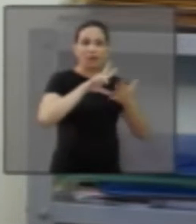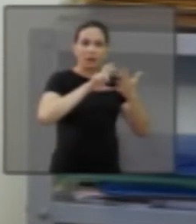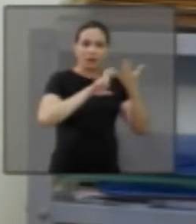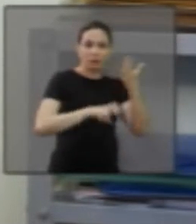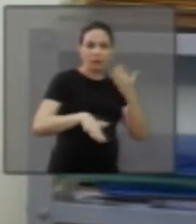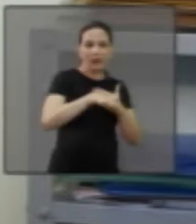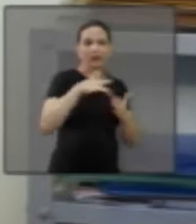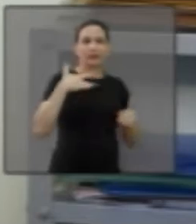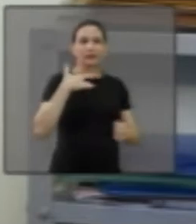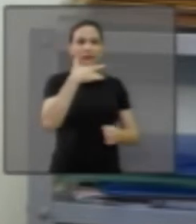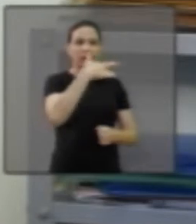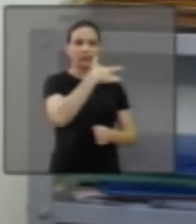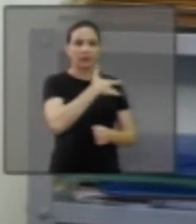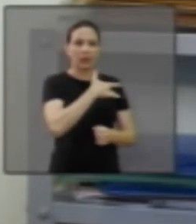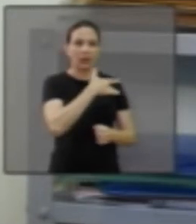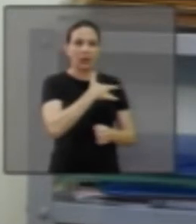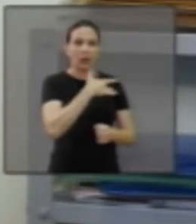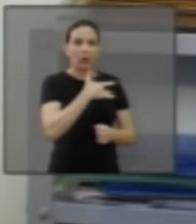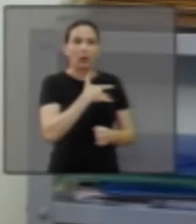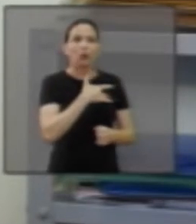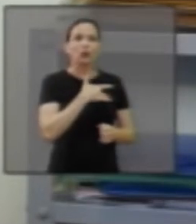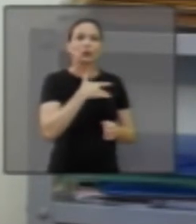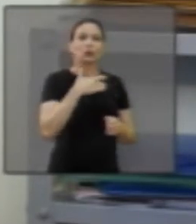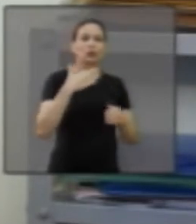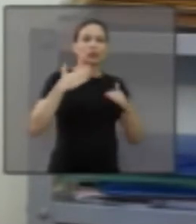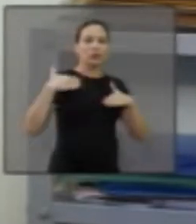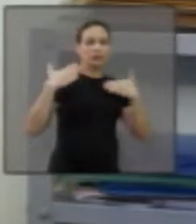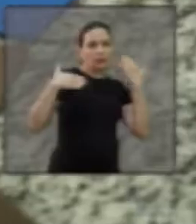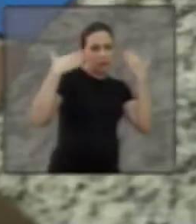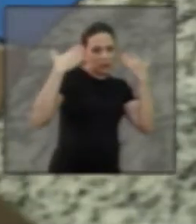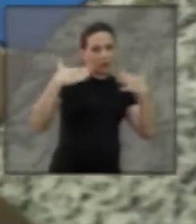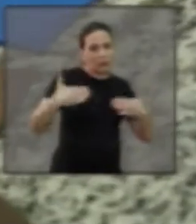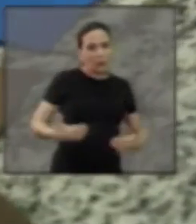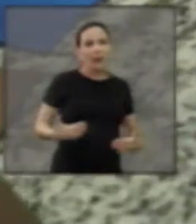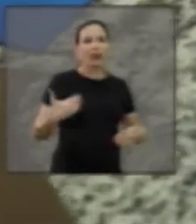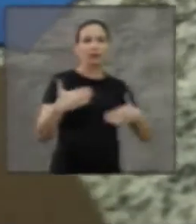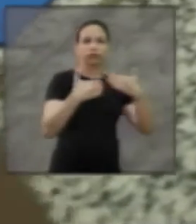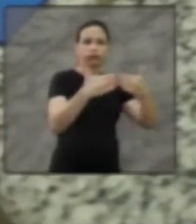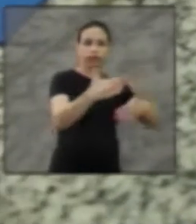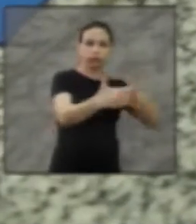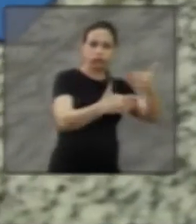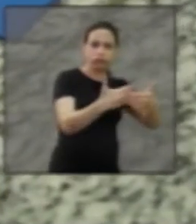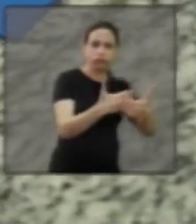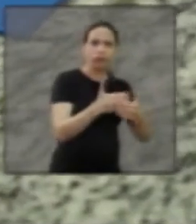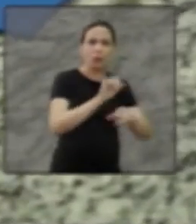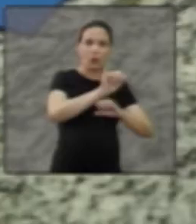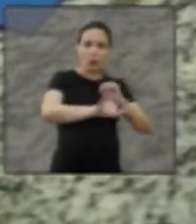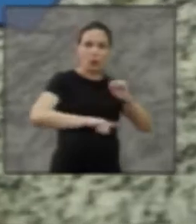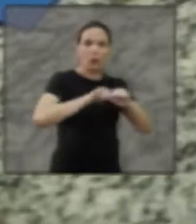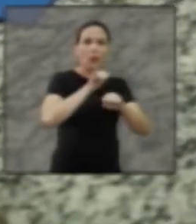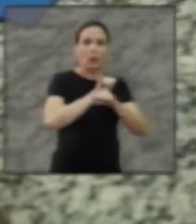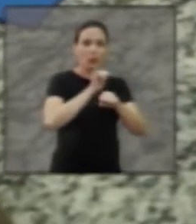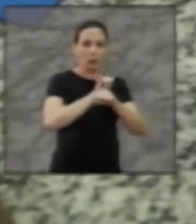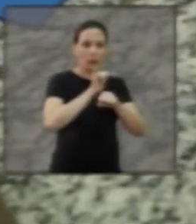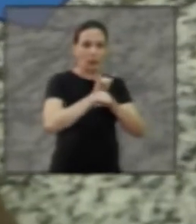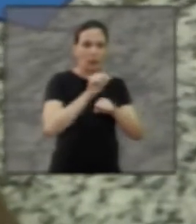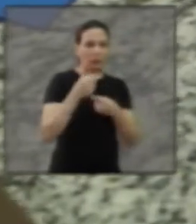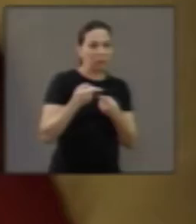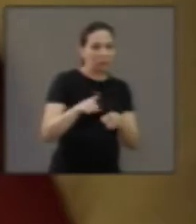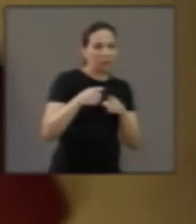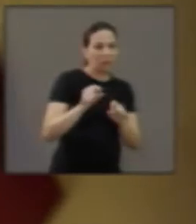assuntos com relação à saúde, com relação à puberdade, o desenvolvimento deles, com relação à bullying.